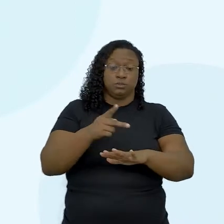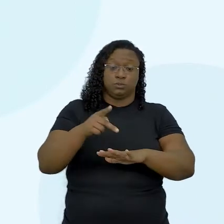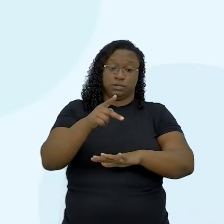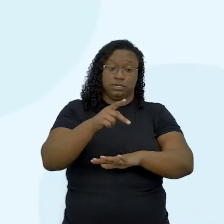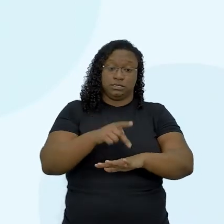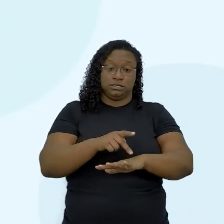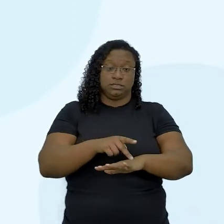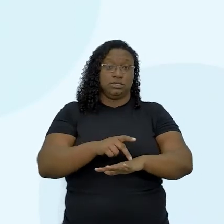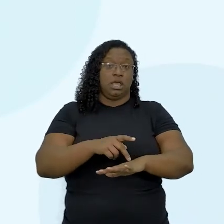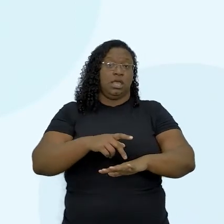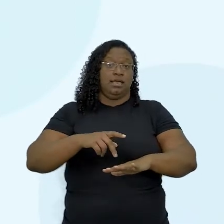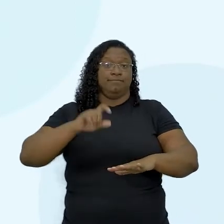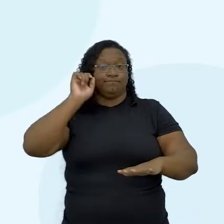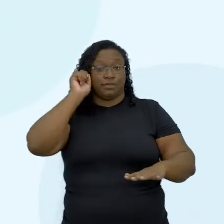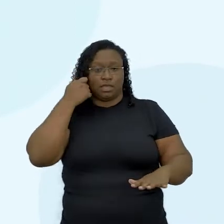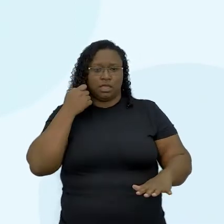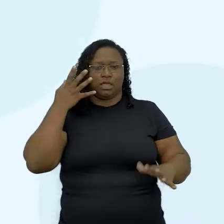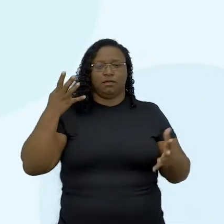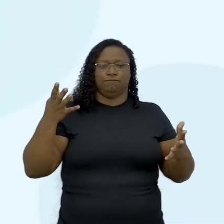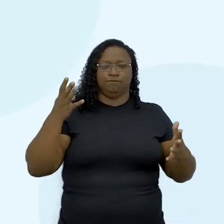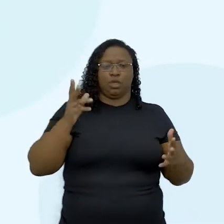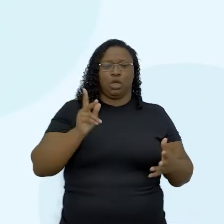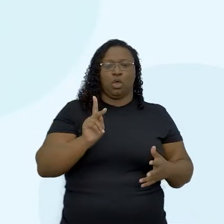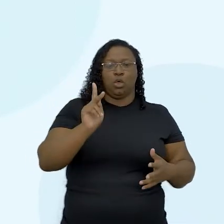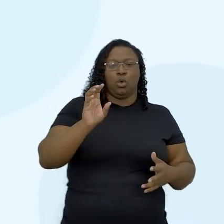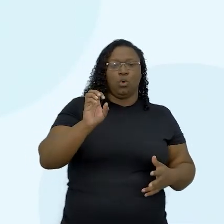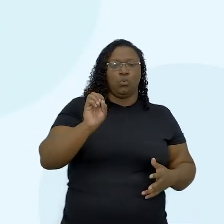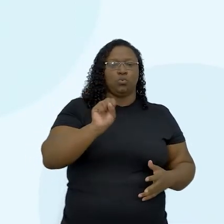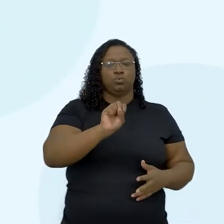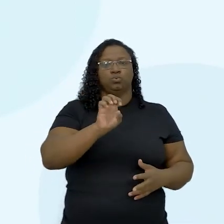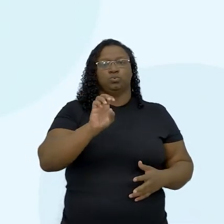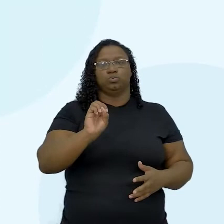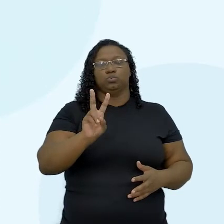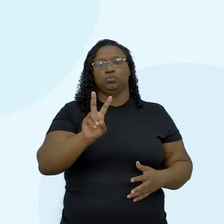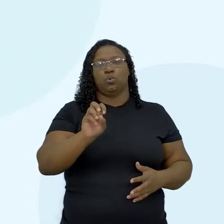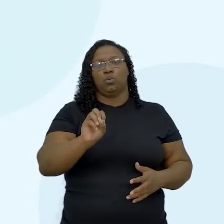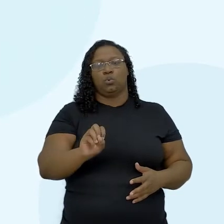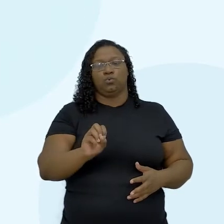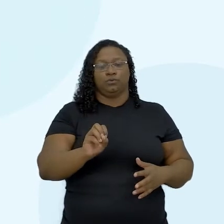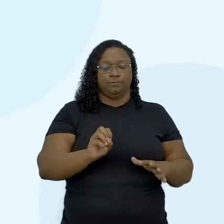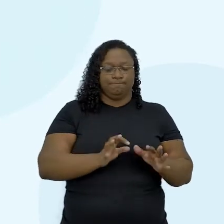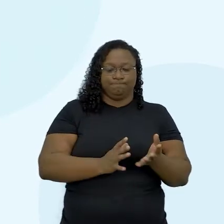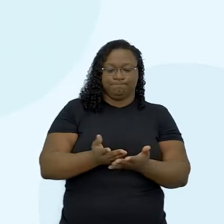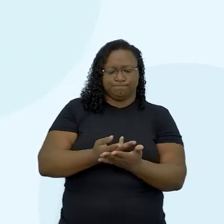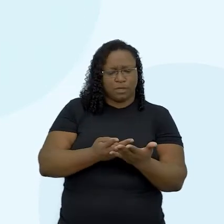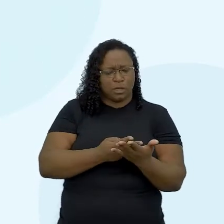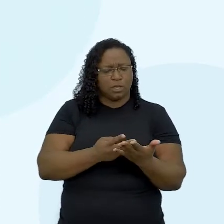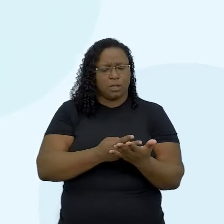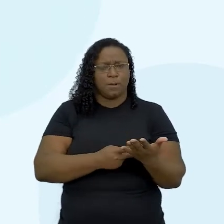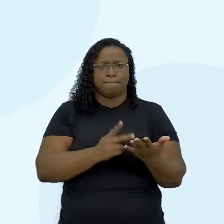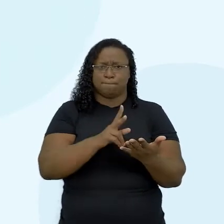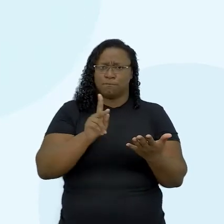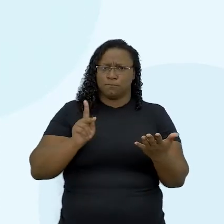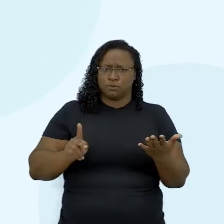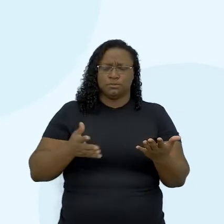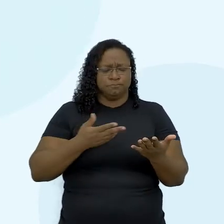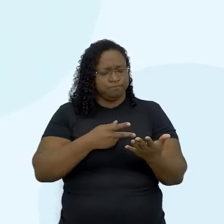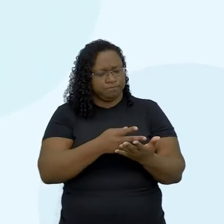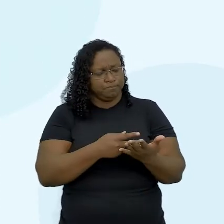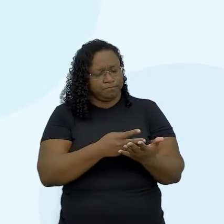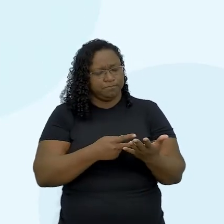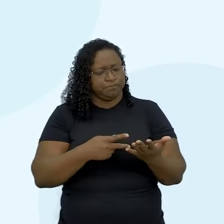civil, o caso de Kosovo, são analisados pelo professor Um Bembo e mostram para a gente